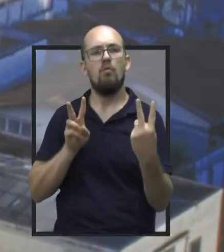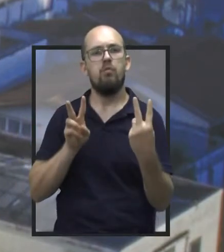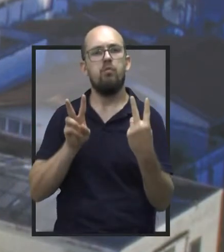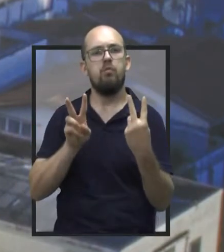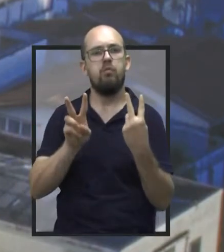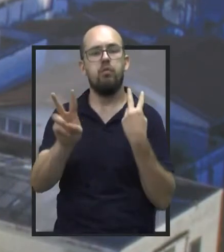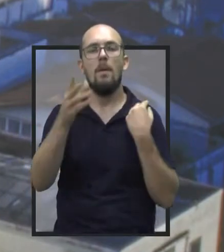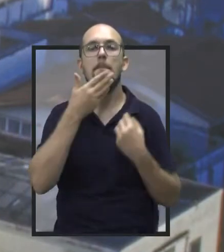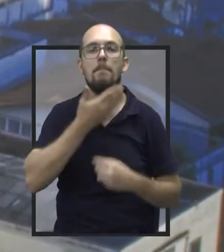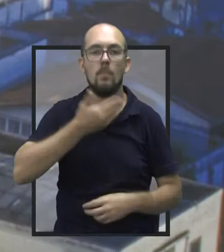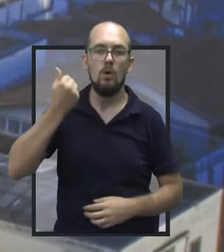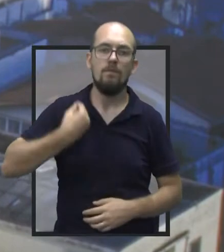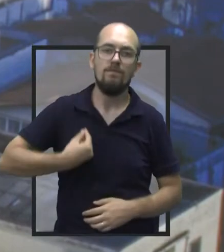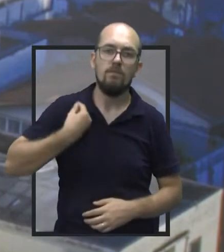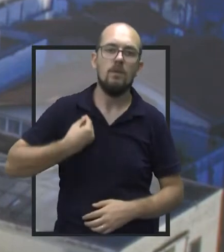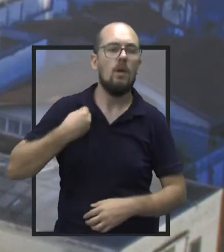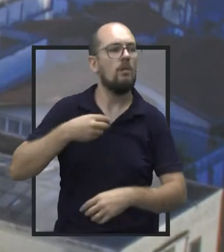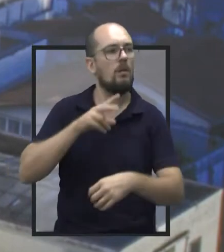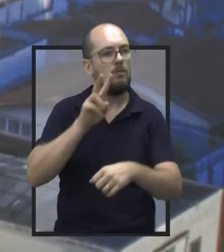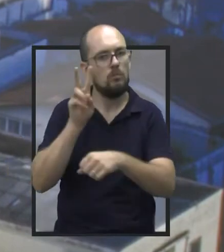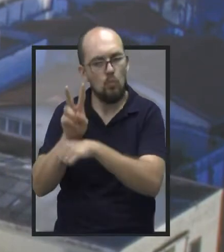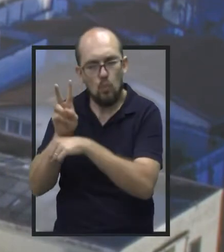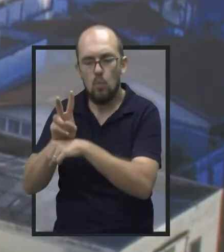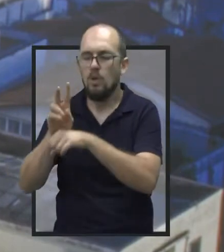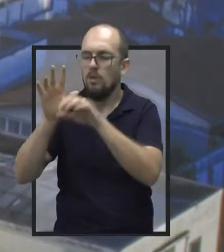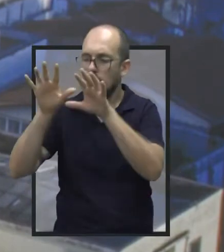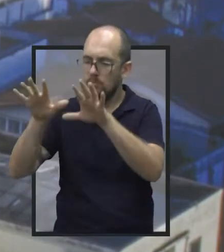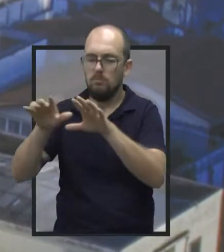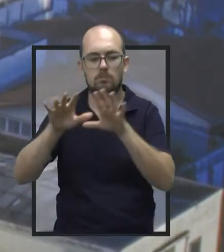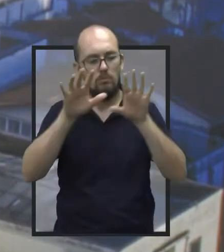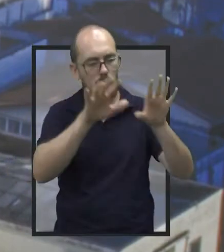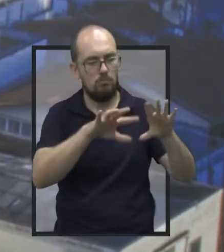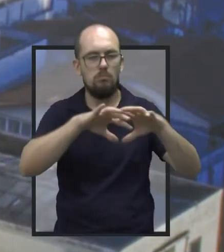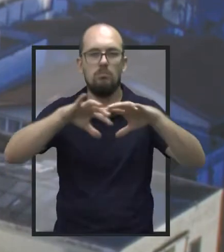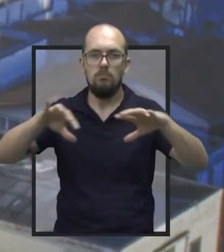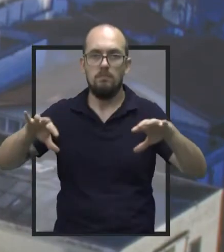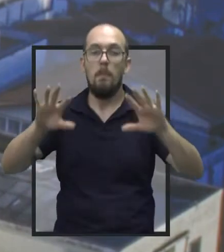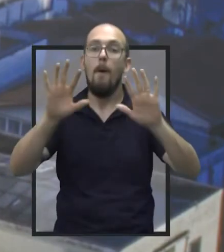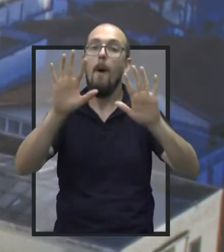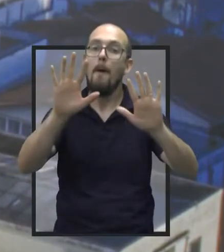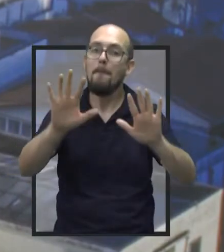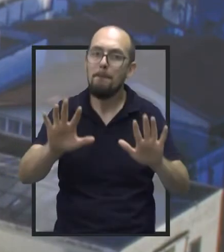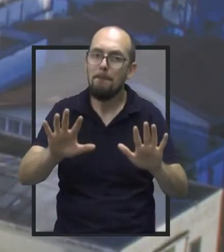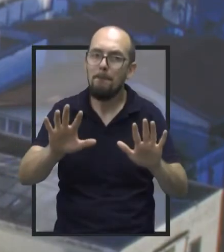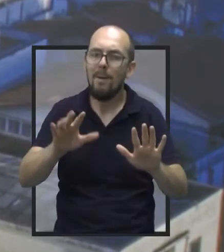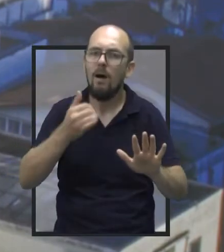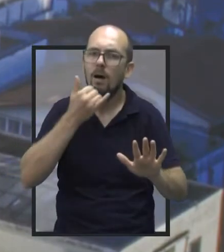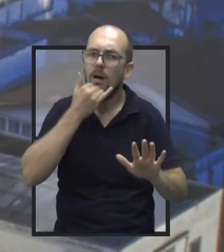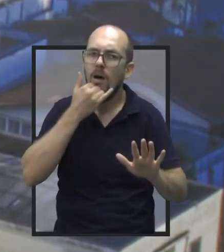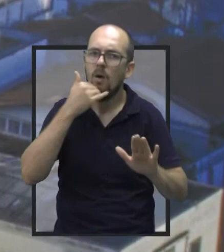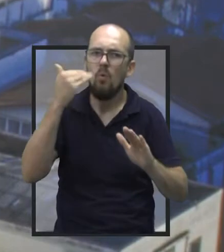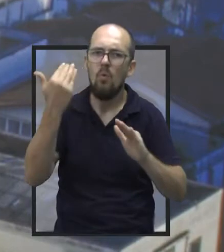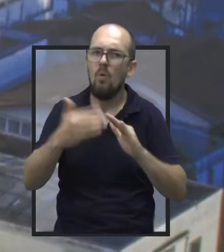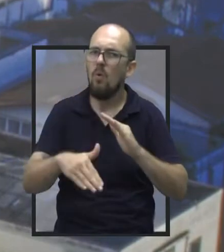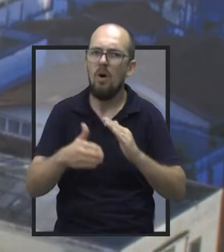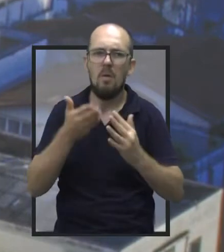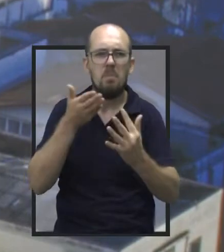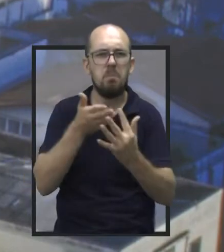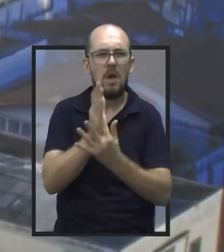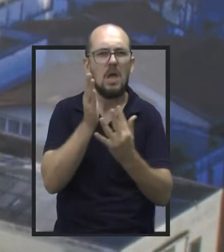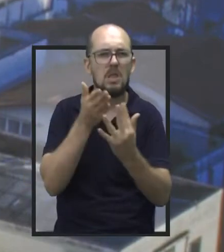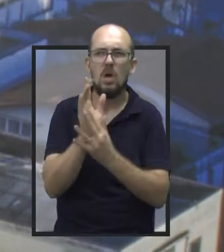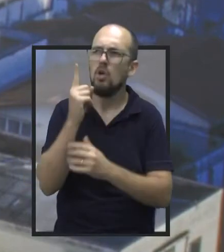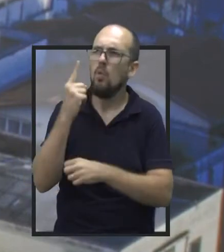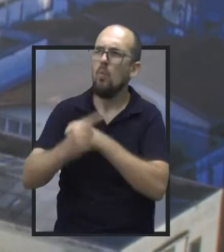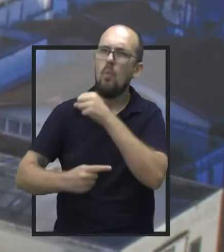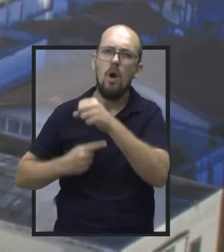que podem ser salvas, né? Todos os dias. Mas eu não concordo em estar cobrando o pedágio já faz